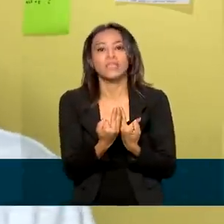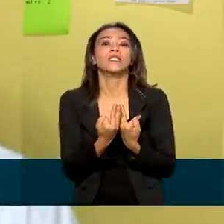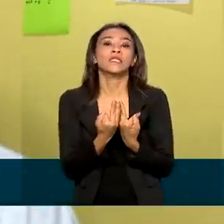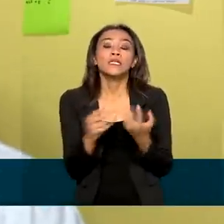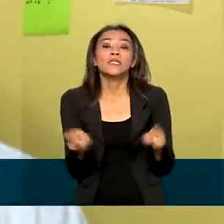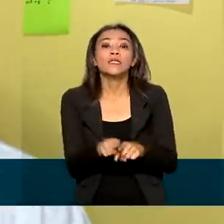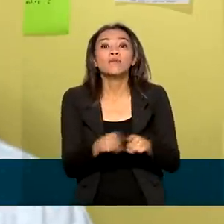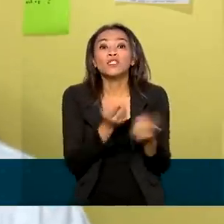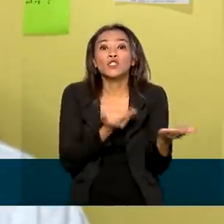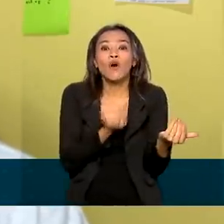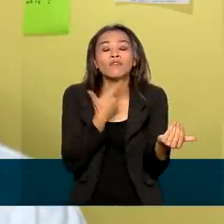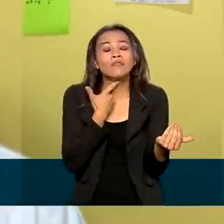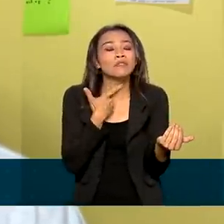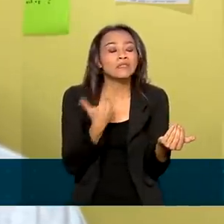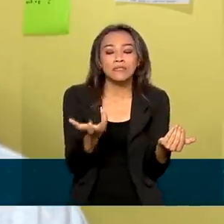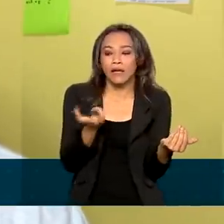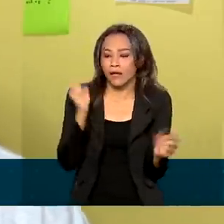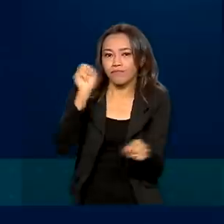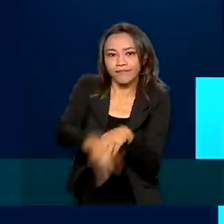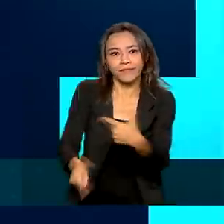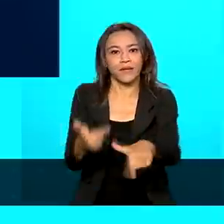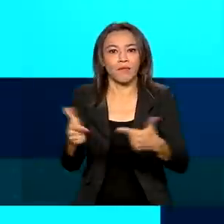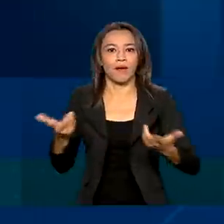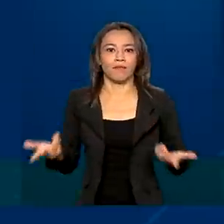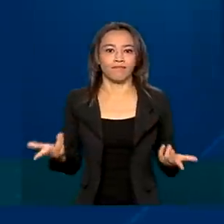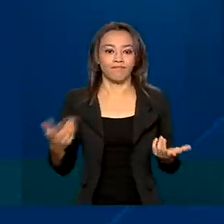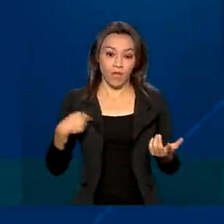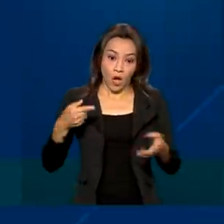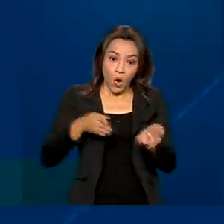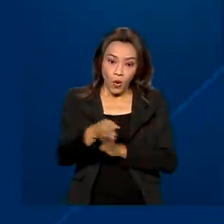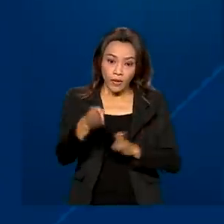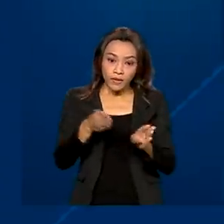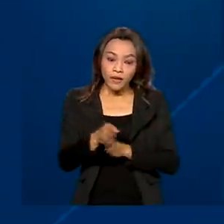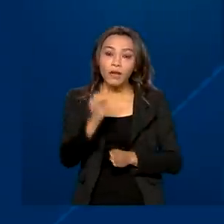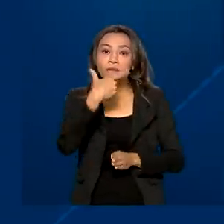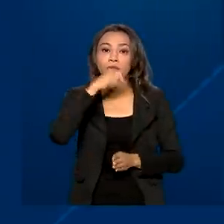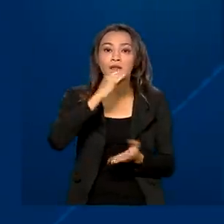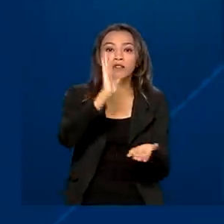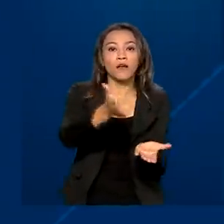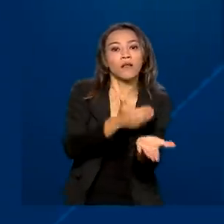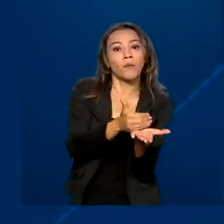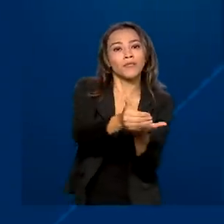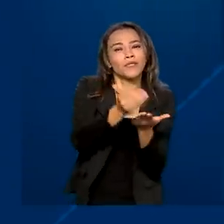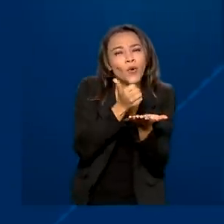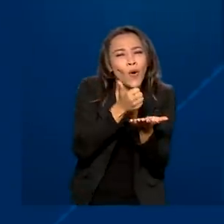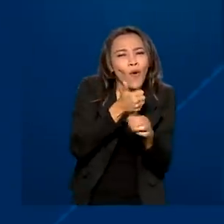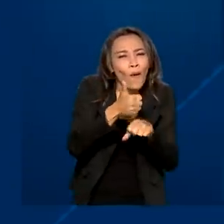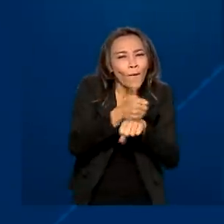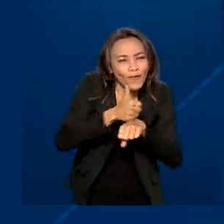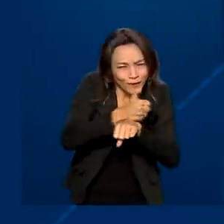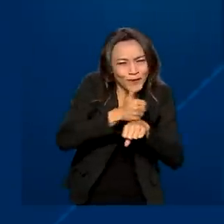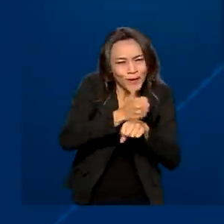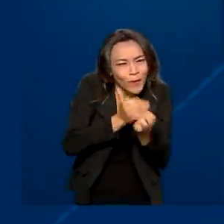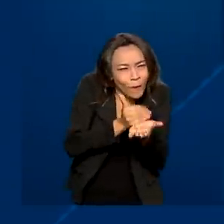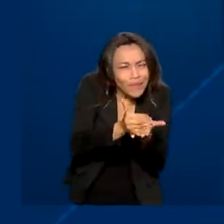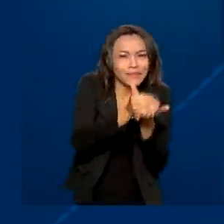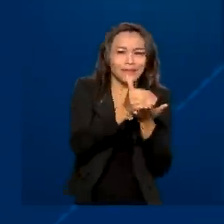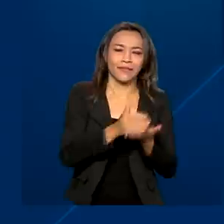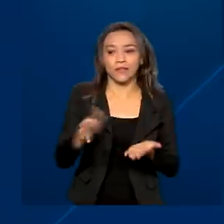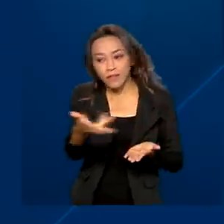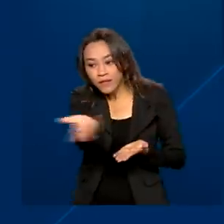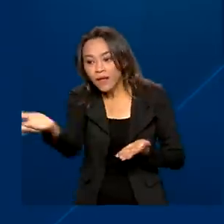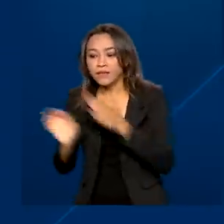gostariam de ingressar no mercado de trabalho. Para orientar quem está começando a vida profissional e também as empresas que